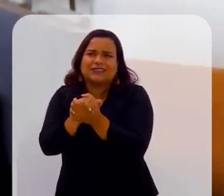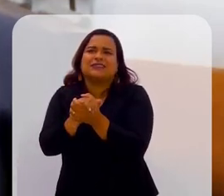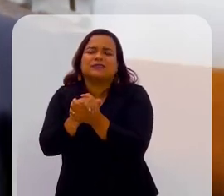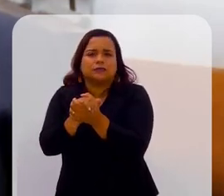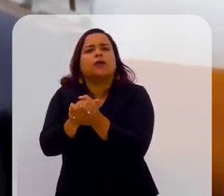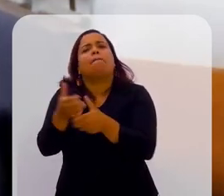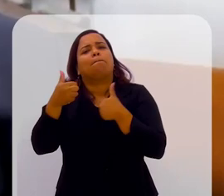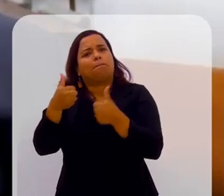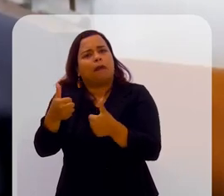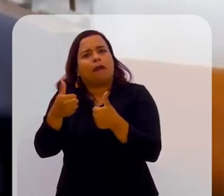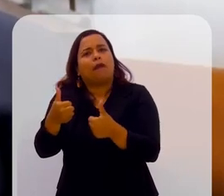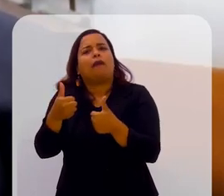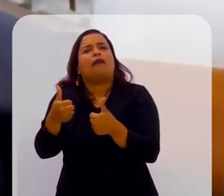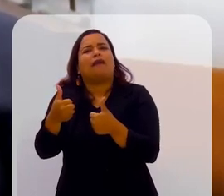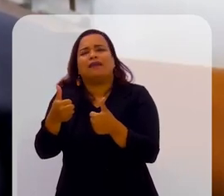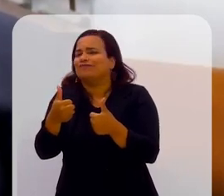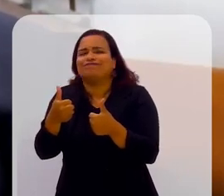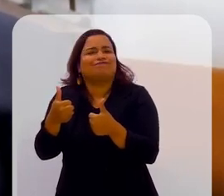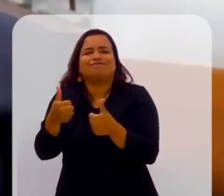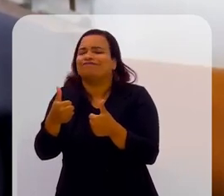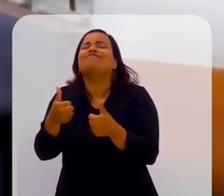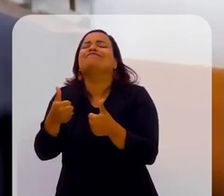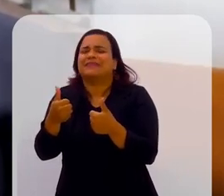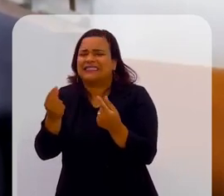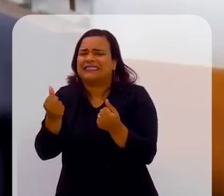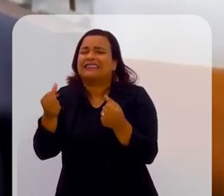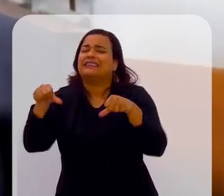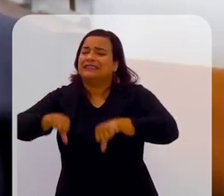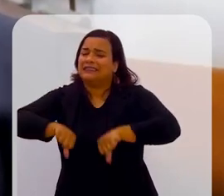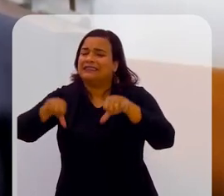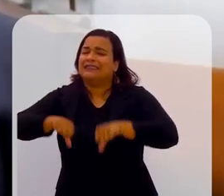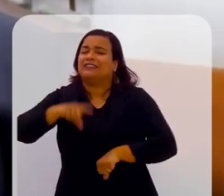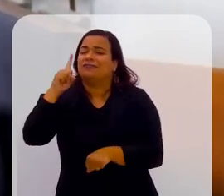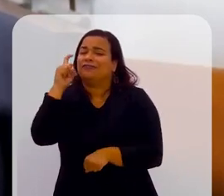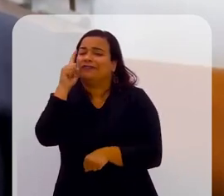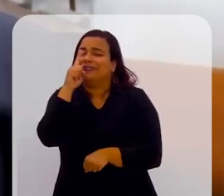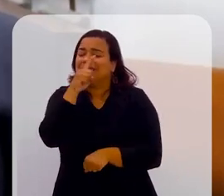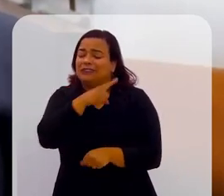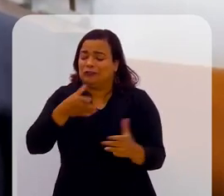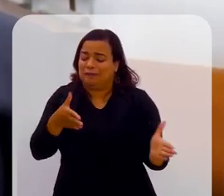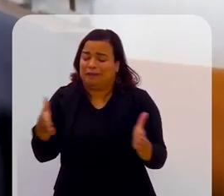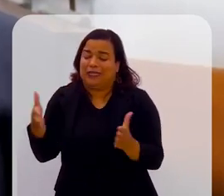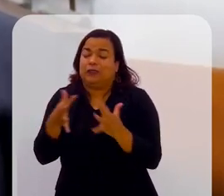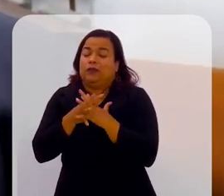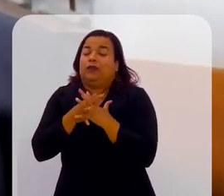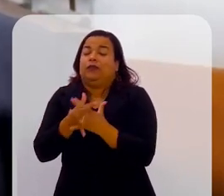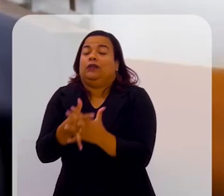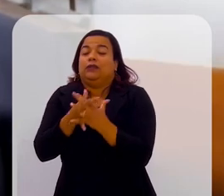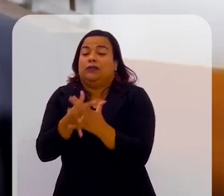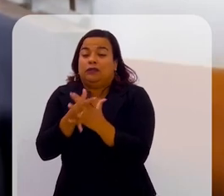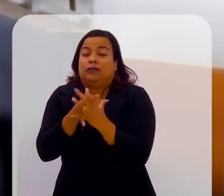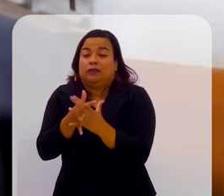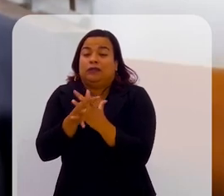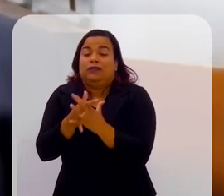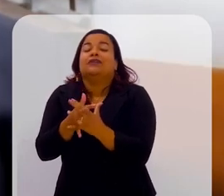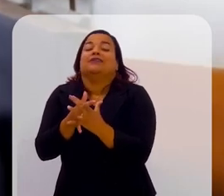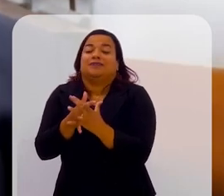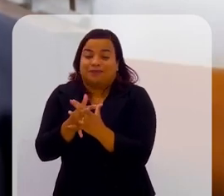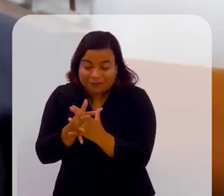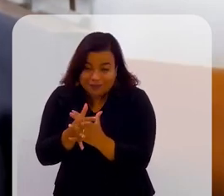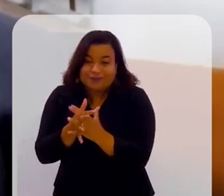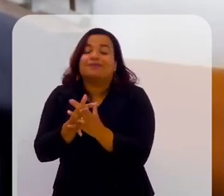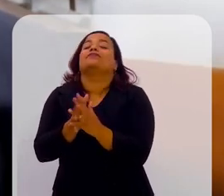financeira ali num momento bem difícil, né? Então, foi muito complicado, porque